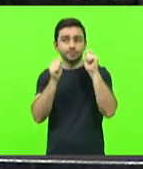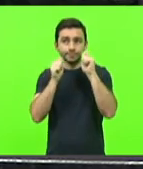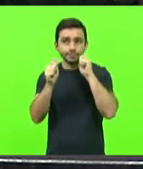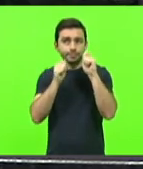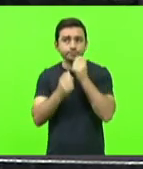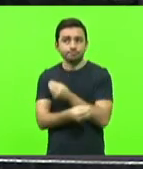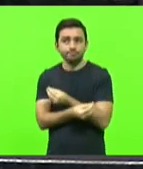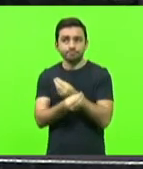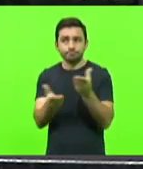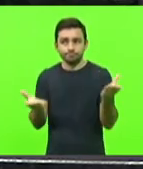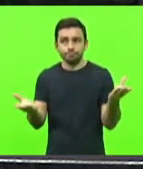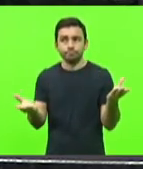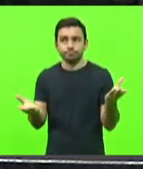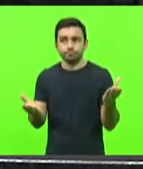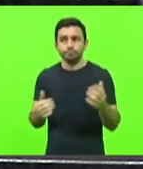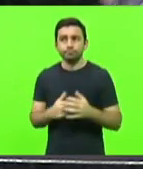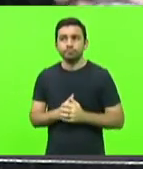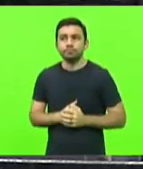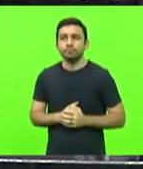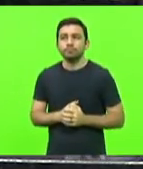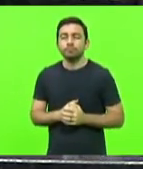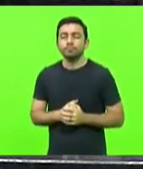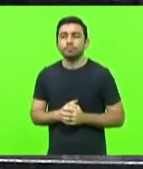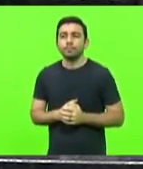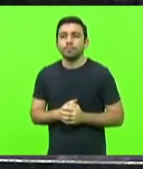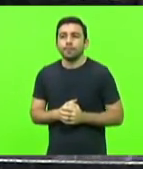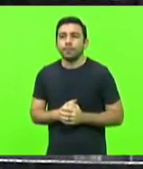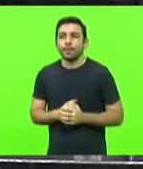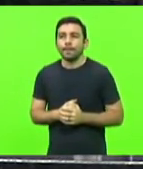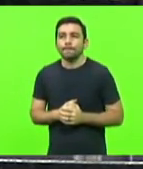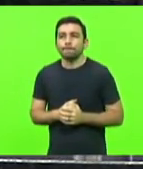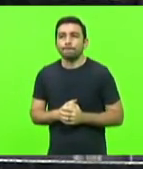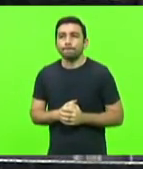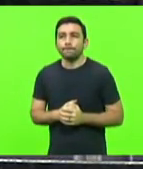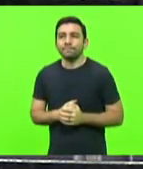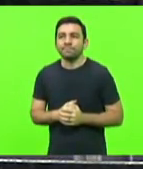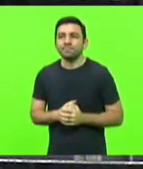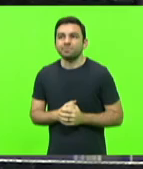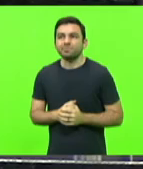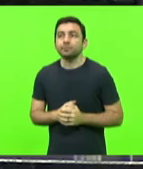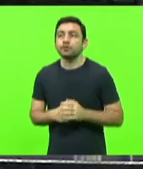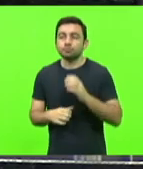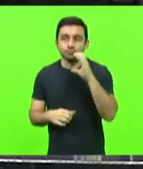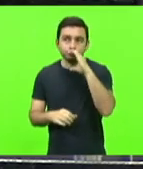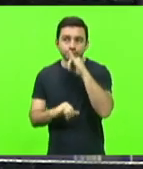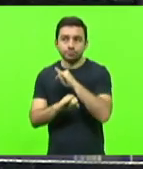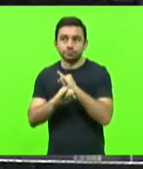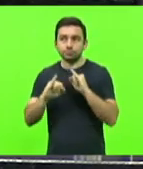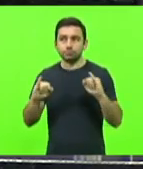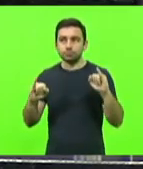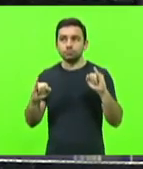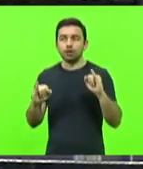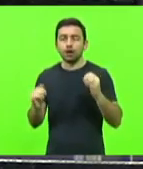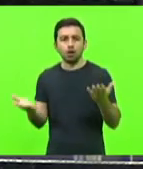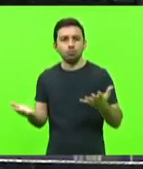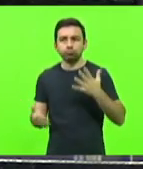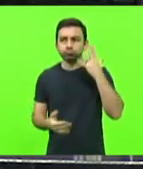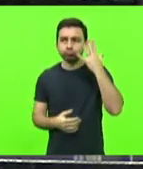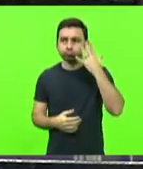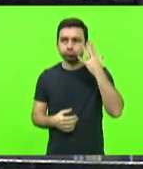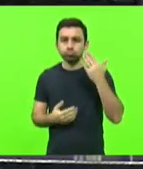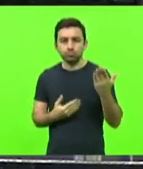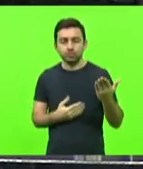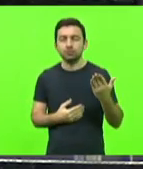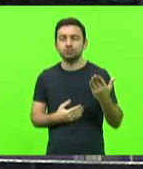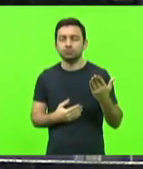distribuição do expediente. E, em breves comunicações, vamos ouvir o deputado Floriano, que tem